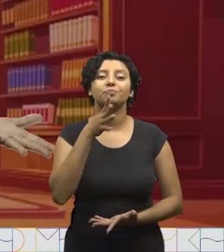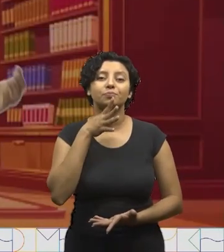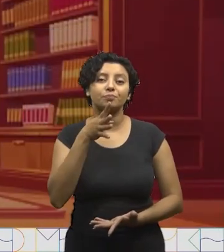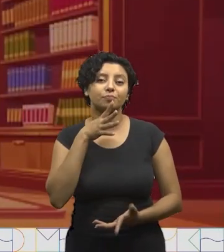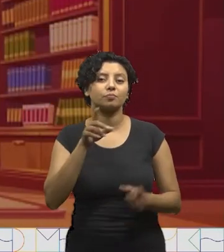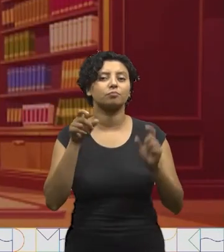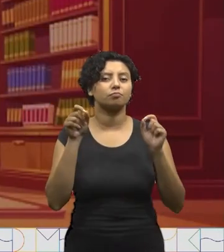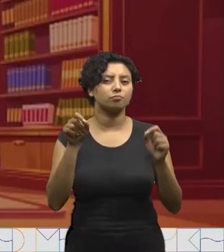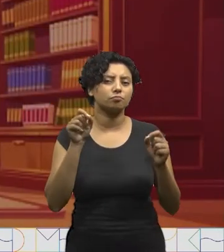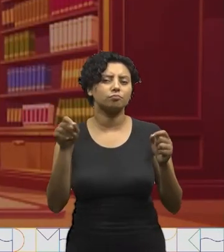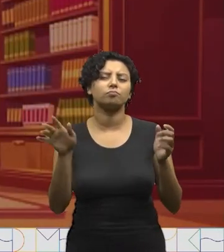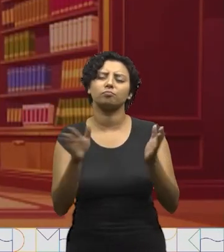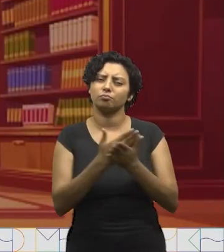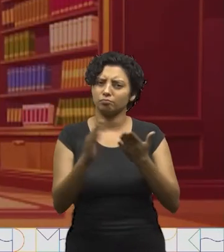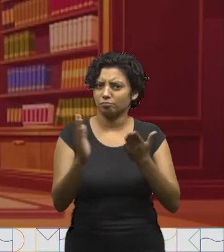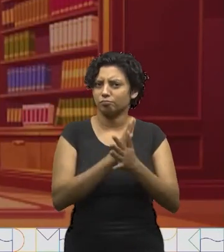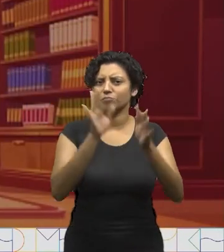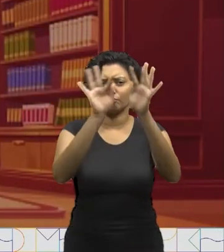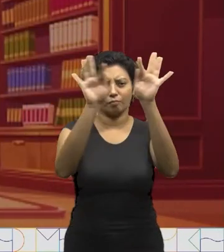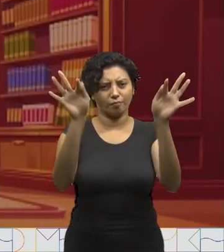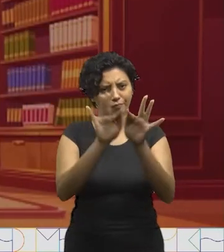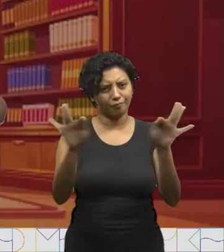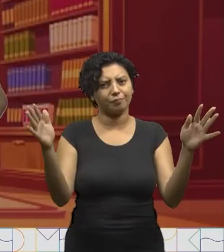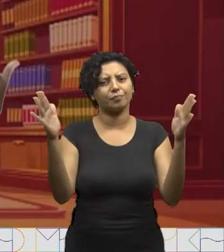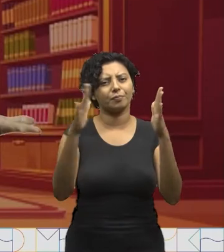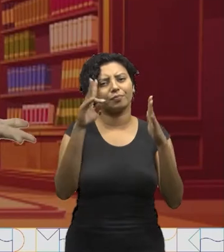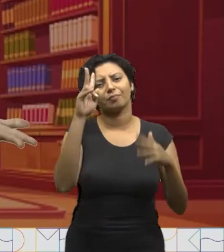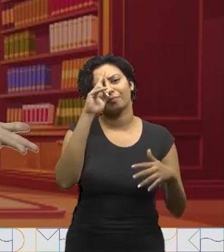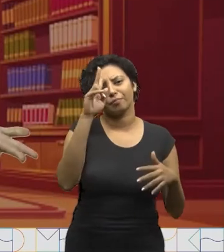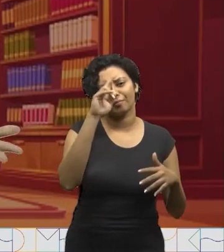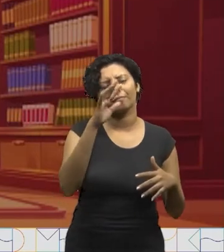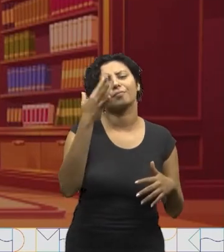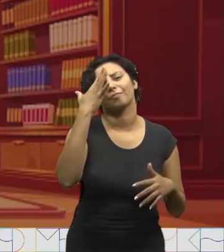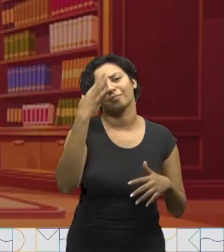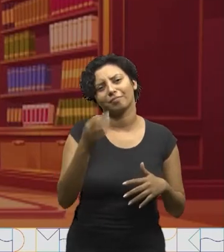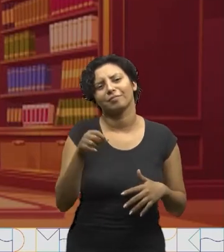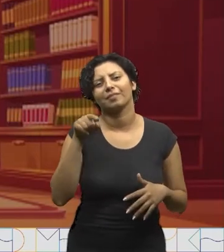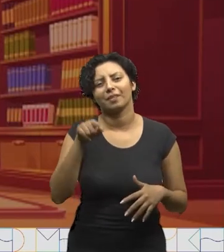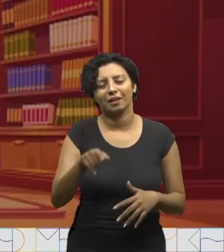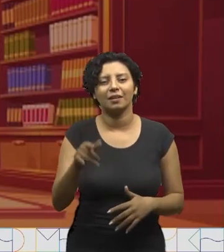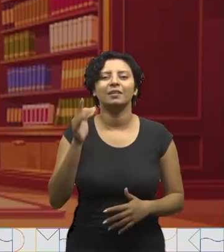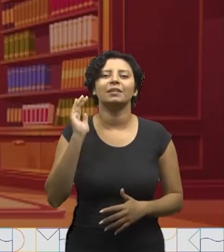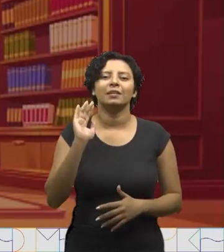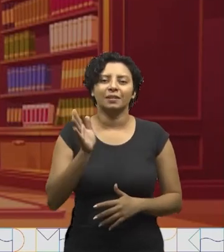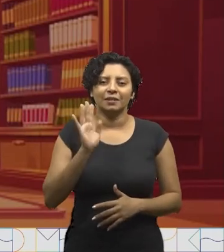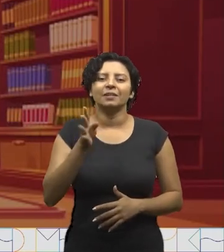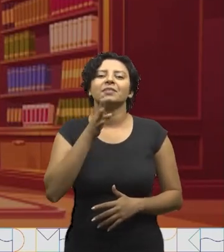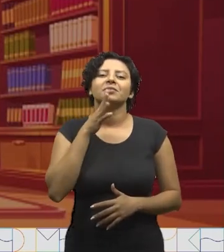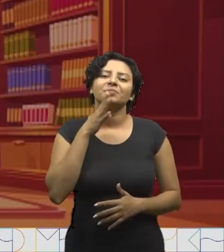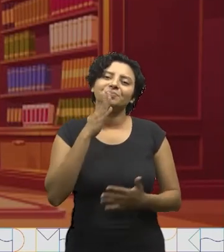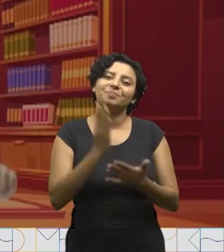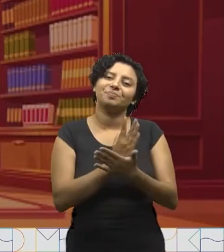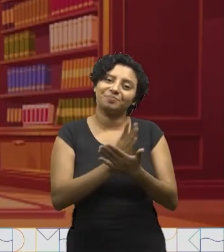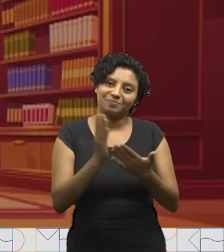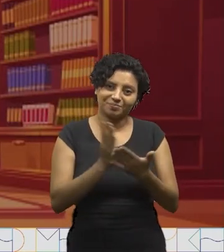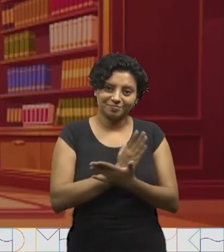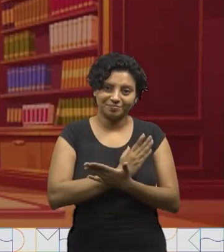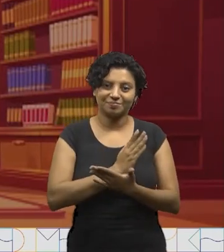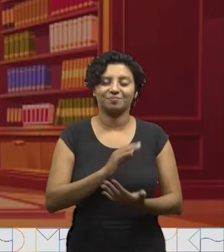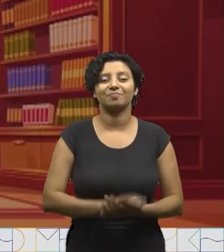Vamos conhecer algumas parlendas ou relembrar, pois tenho certeza de que você